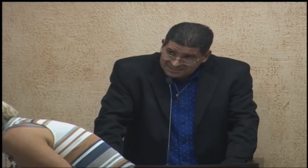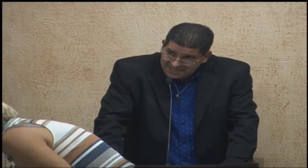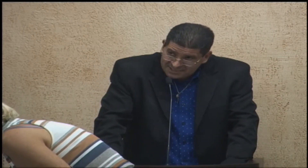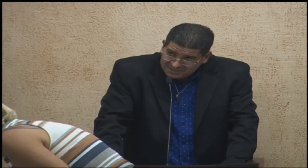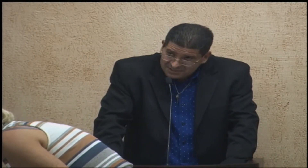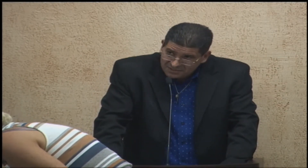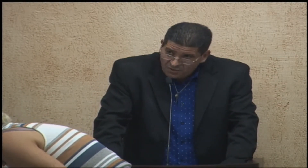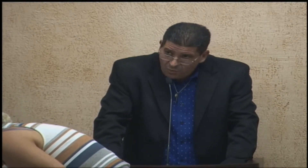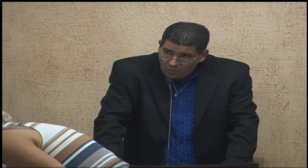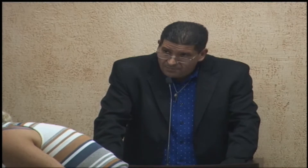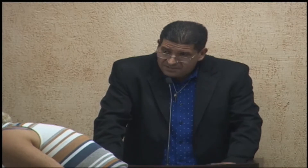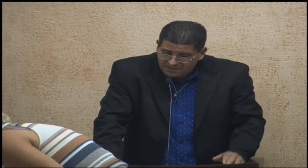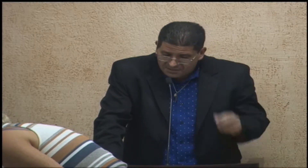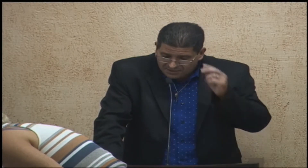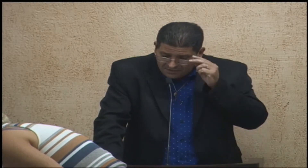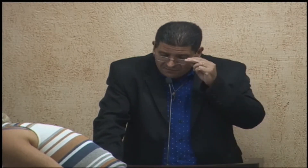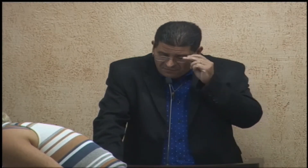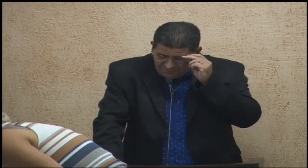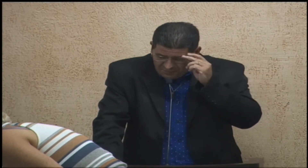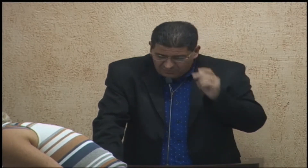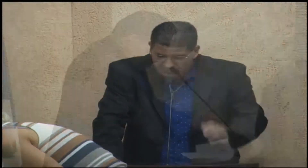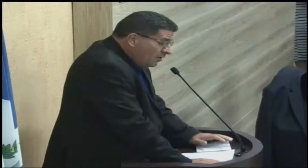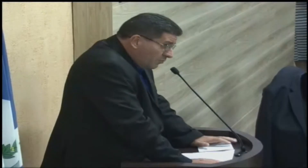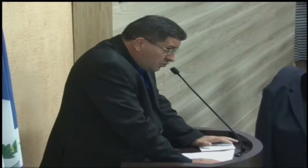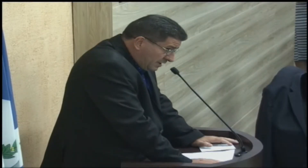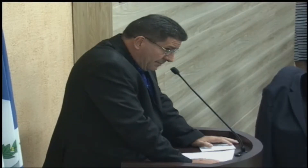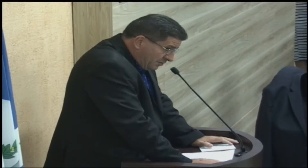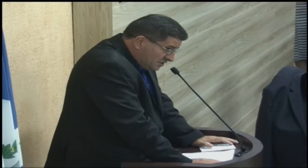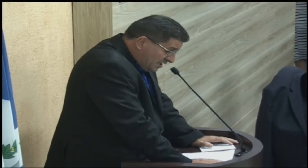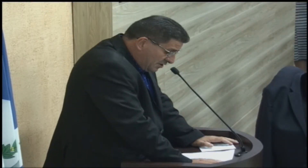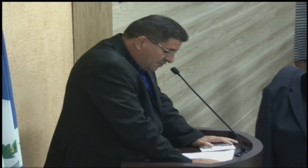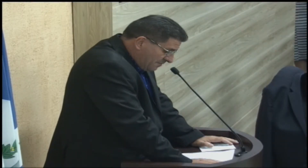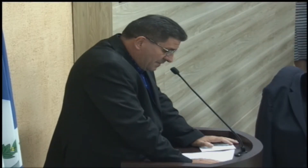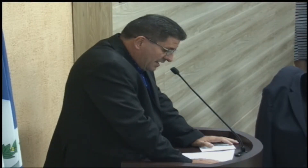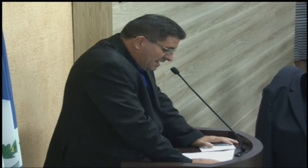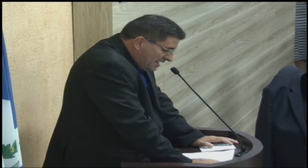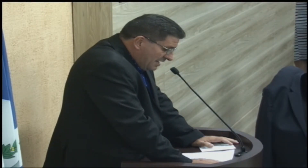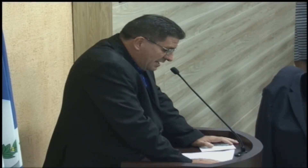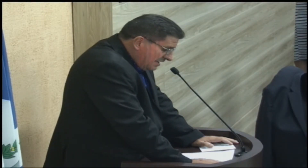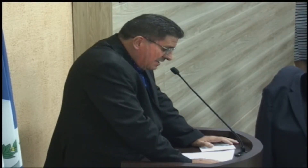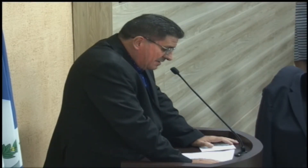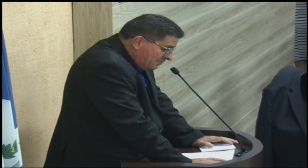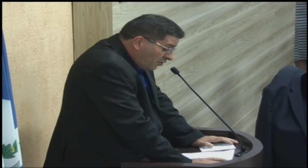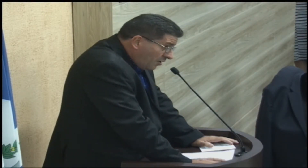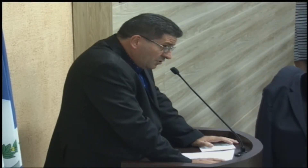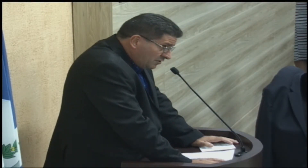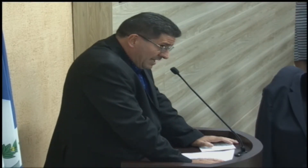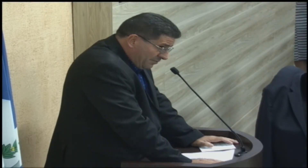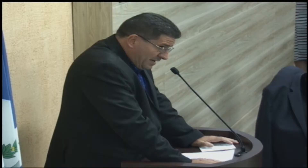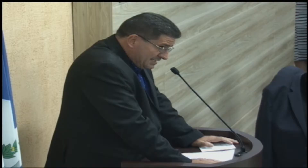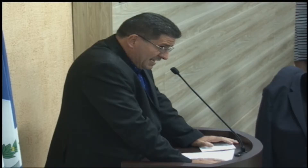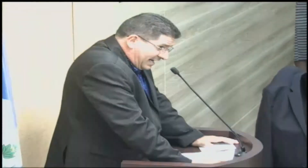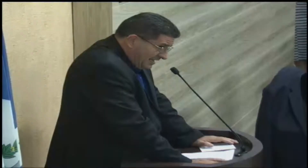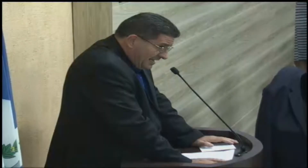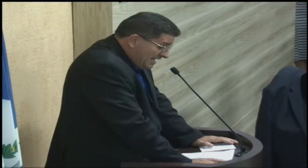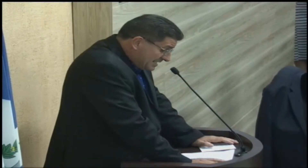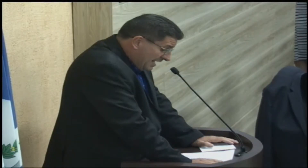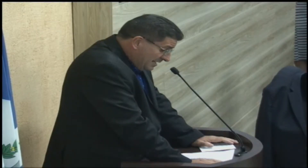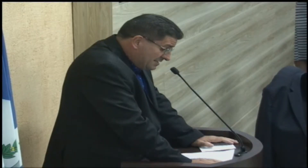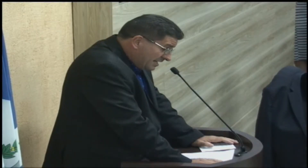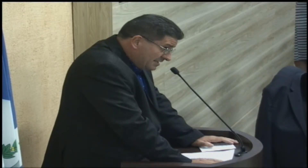117 um homem que viveu muito tempo no sítio e morou muito tempo nessa